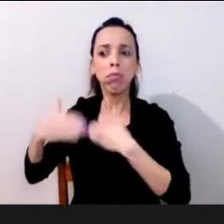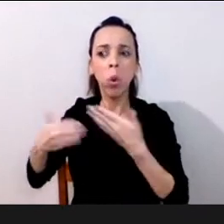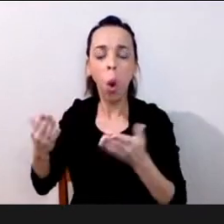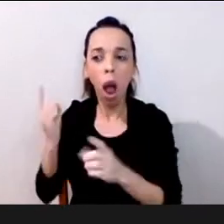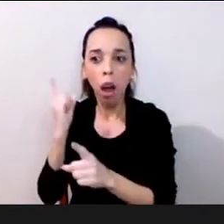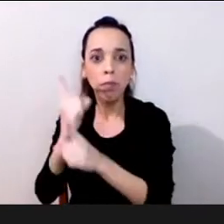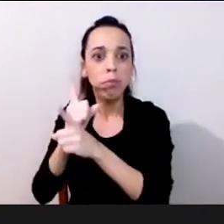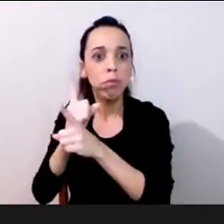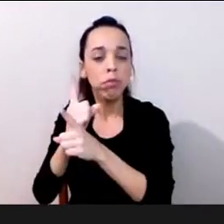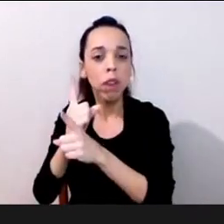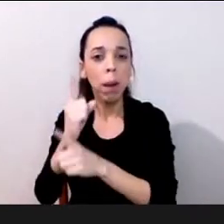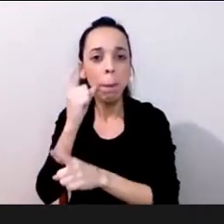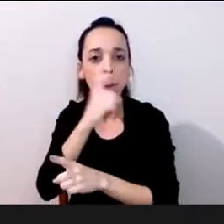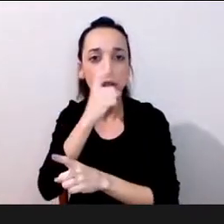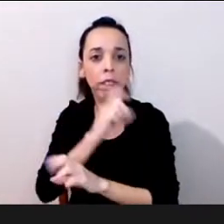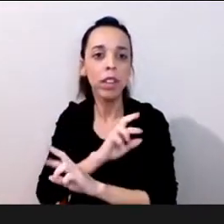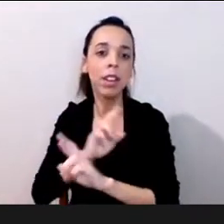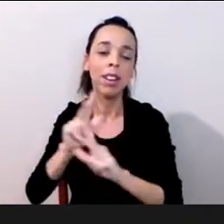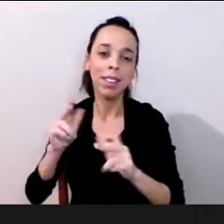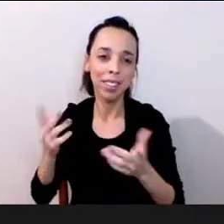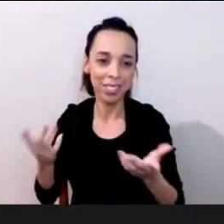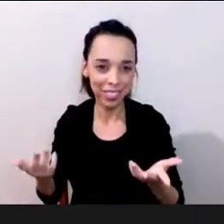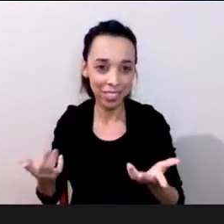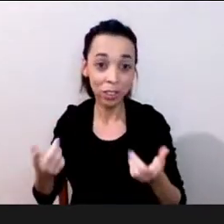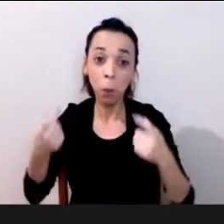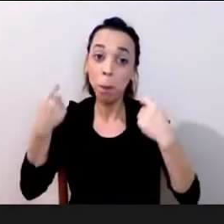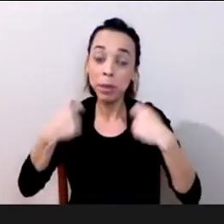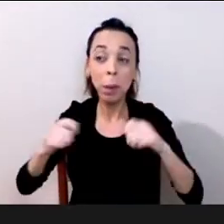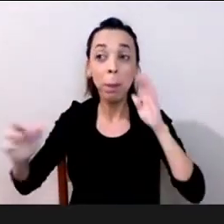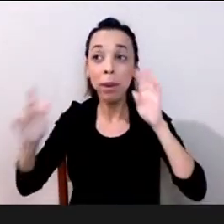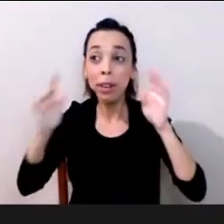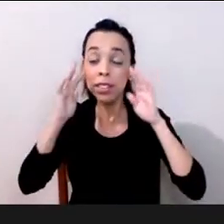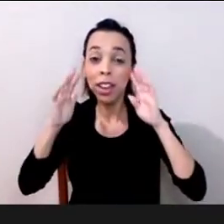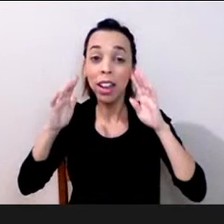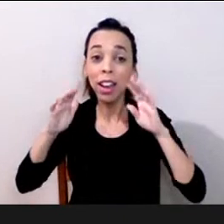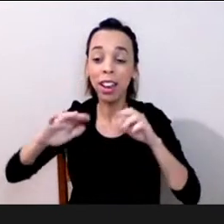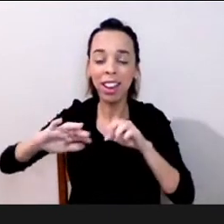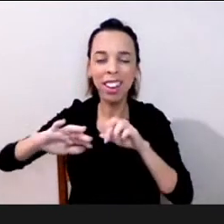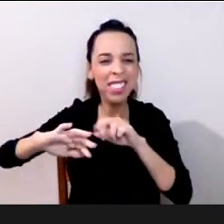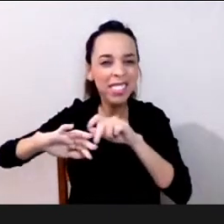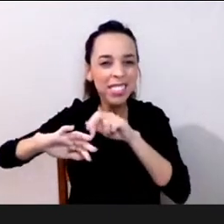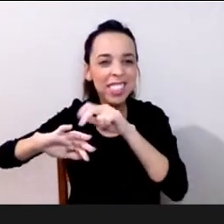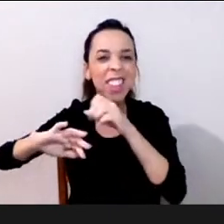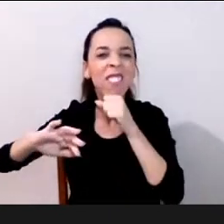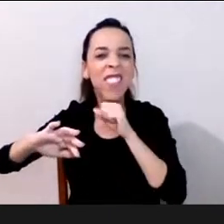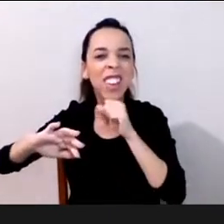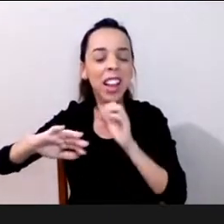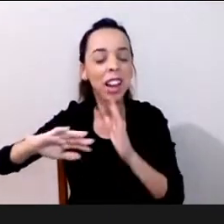substituir a escada velha por uma escada nova talvez seja isso